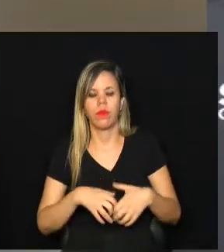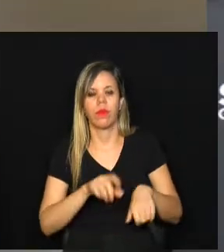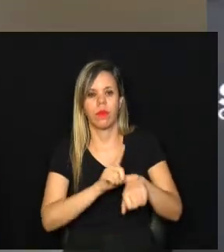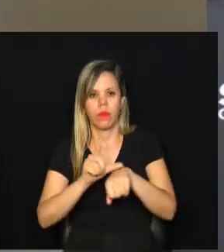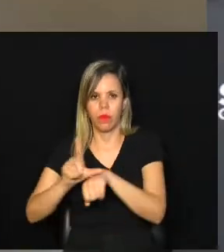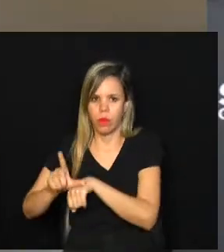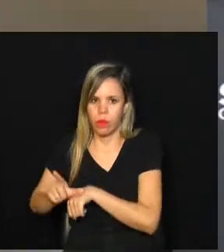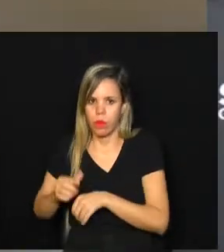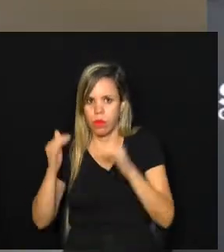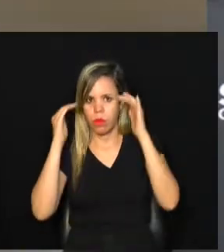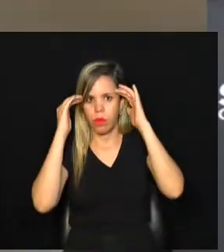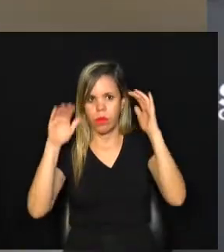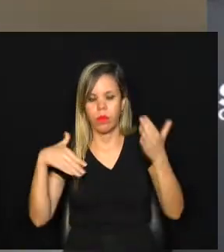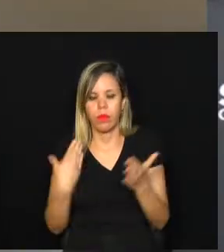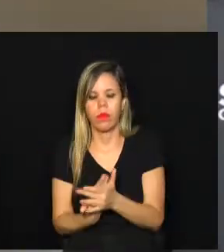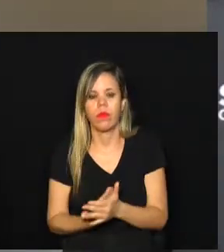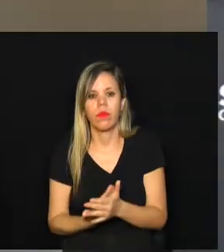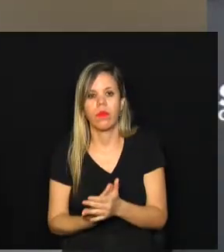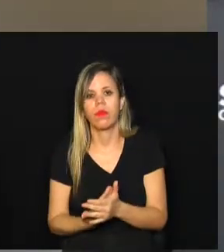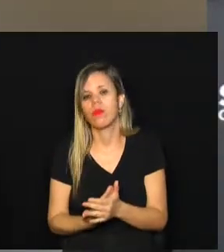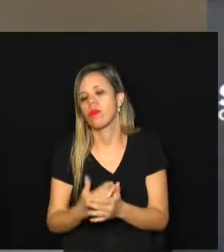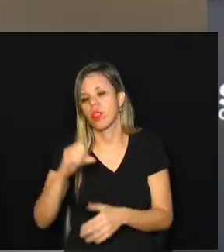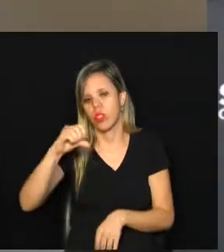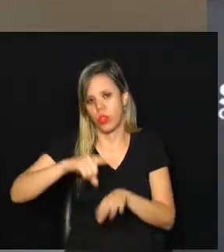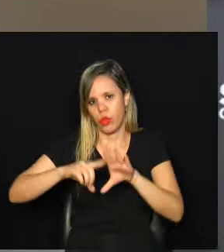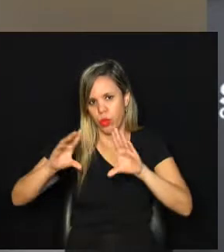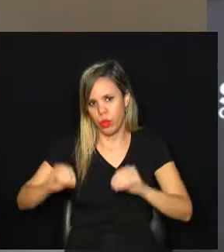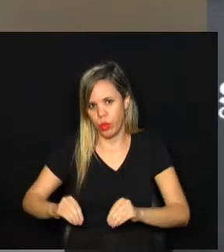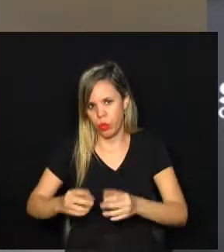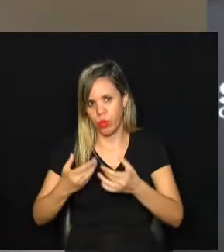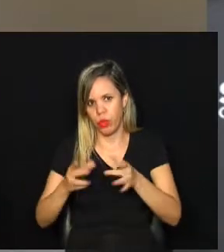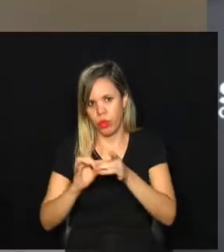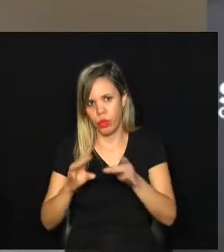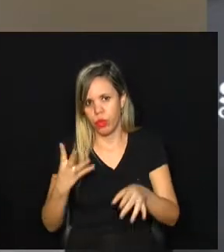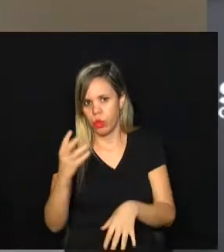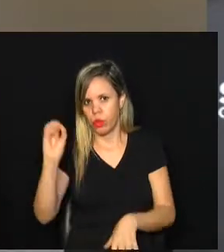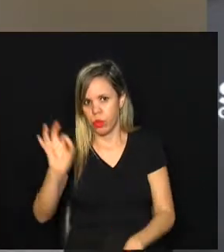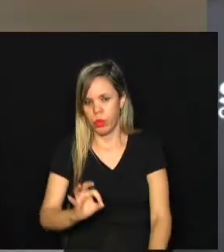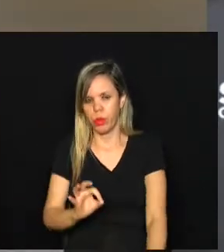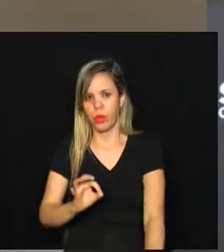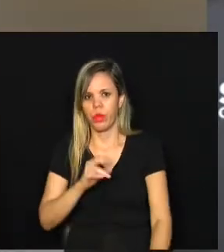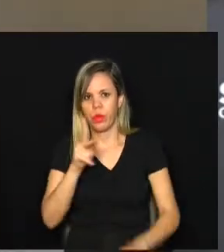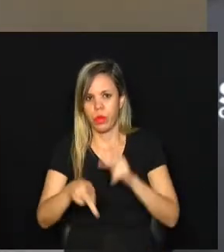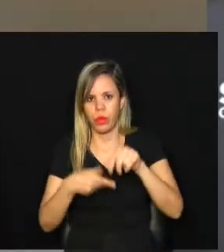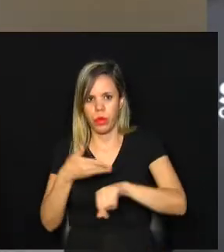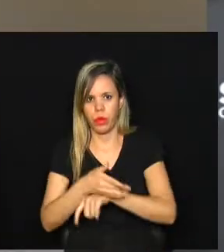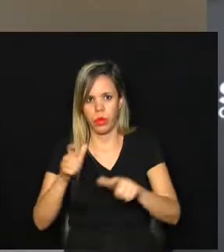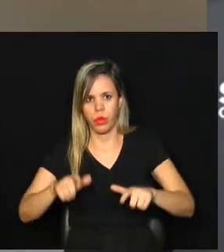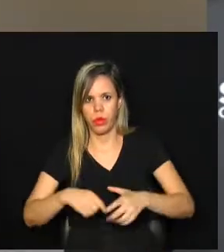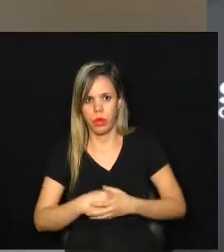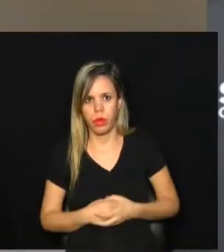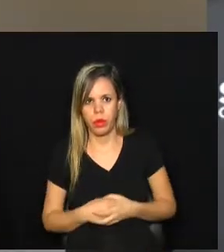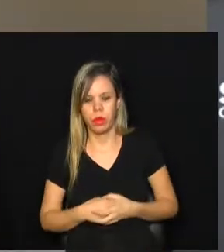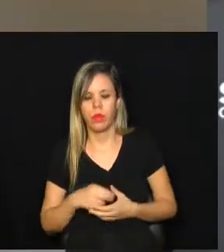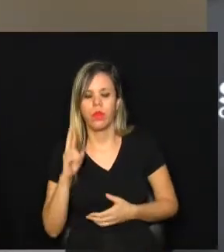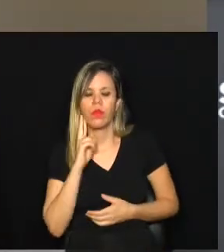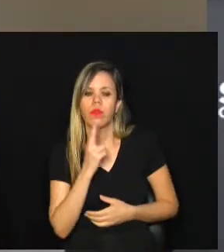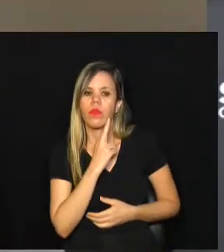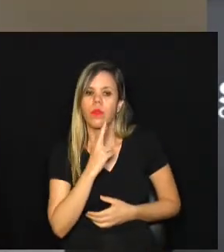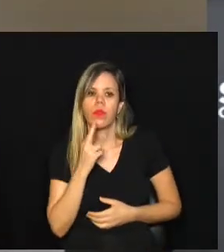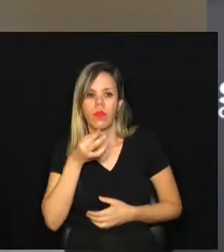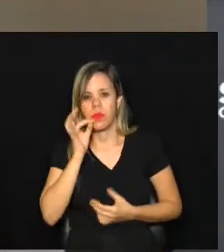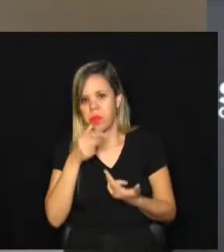seguirá até as 21 horas e a permissão de 40% de ocupação do local, seja restaurante,